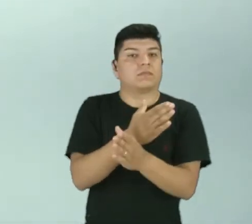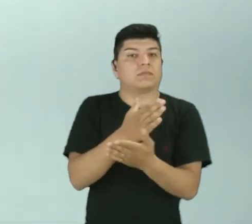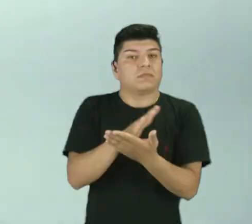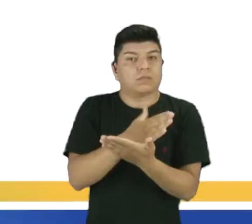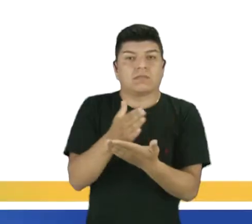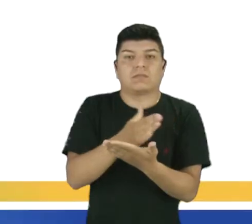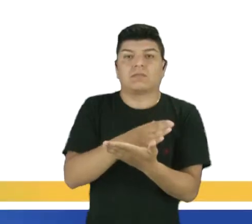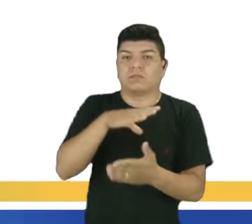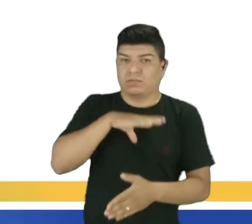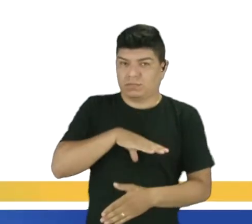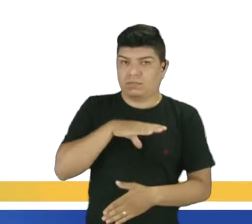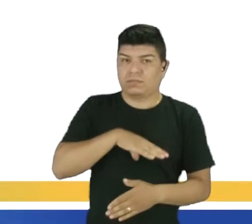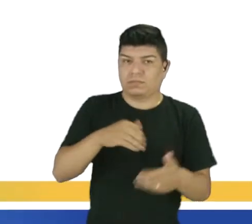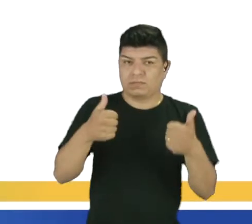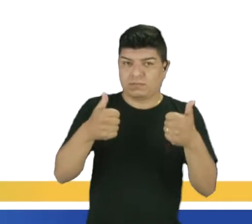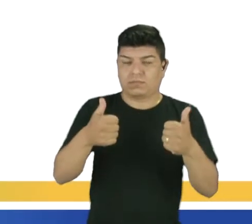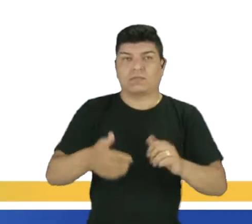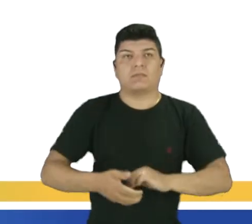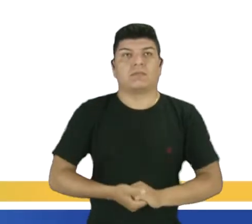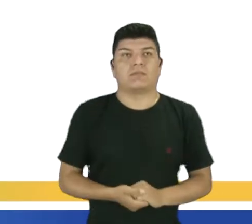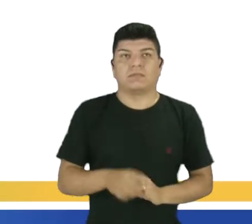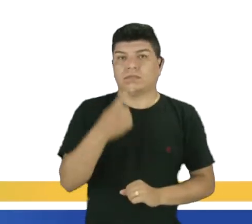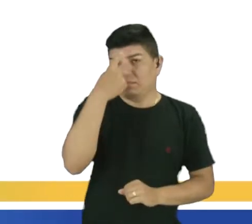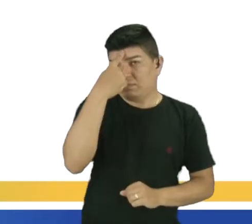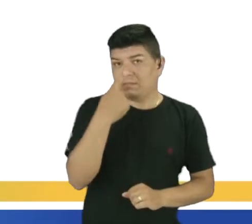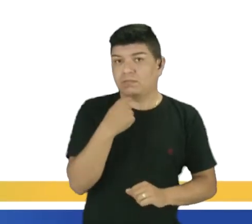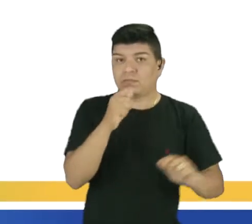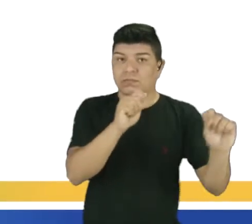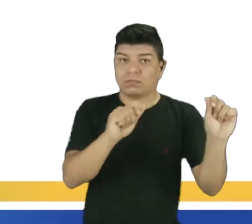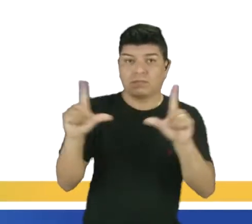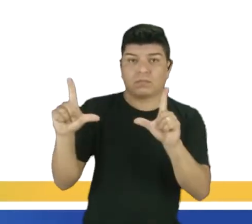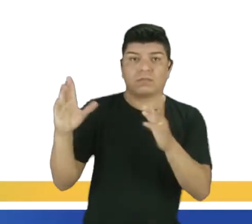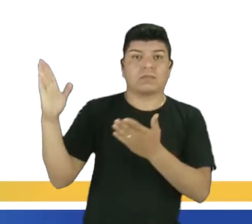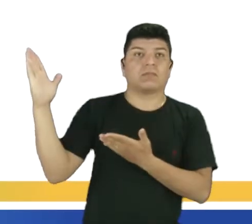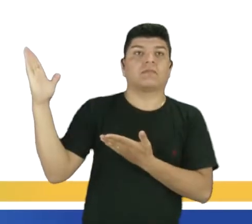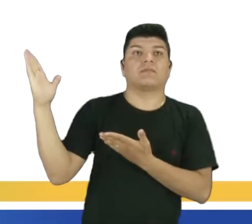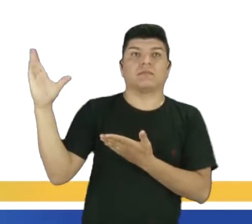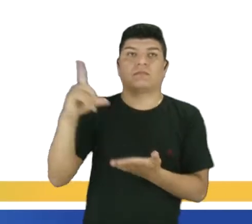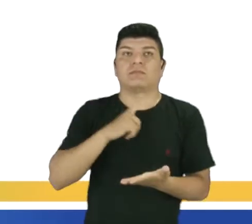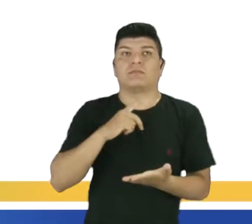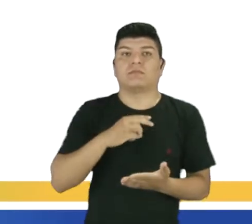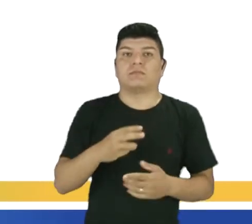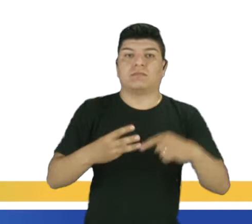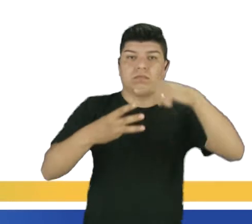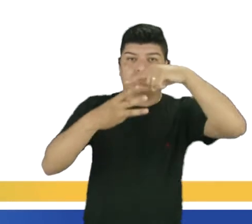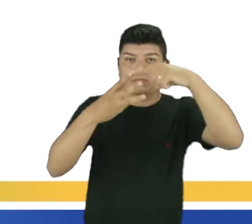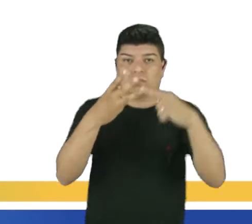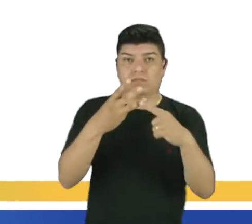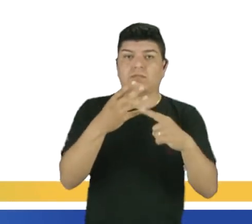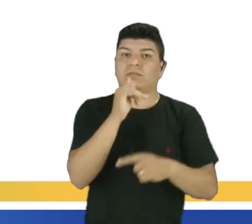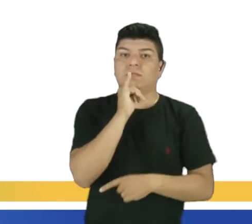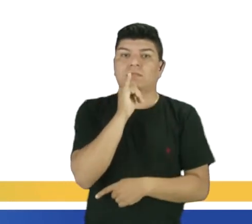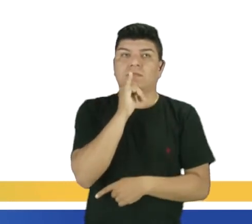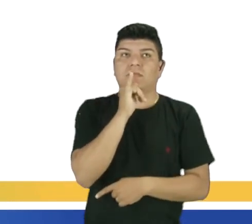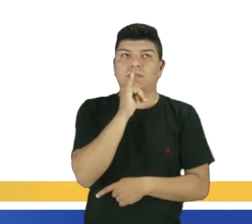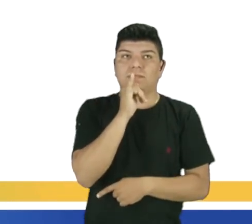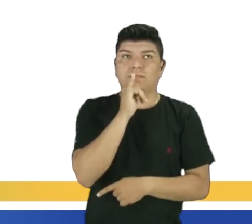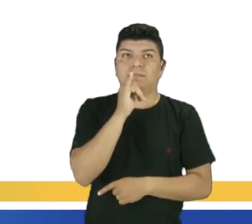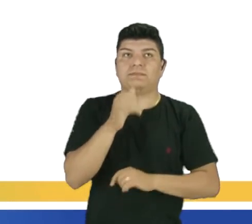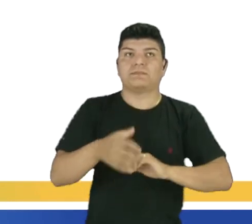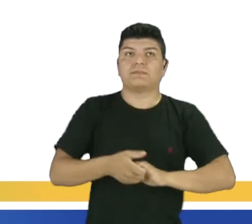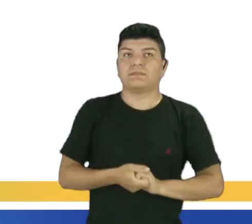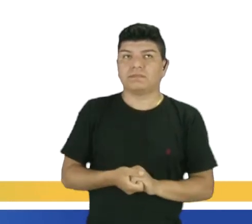língua portuguesa, tá ok? Então, veja aí na tela de vocês, nós temos três exemplos, para a gente, né,